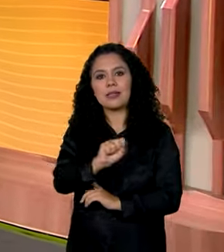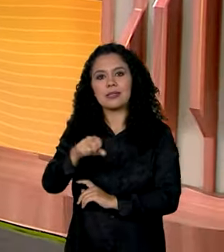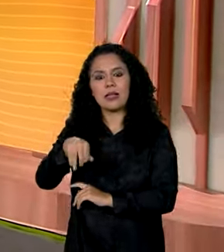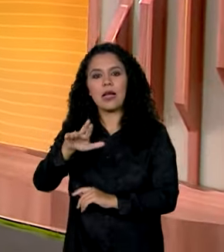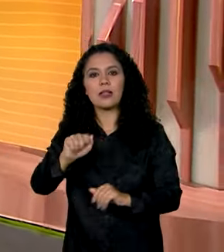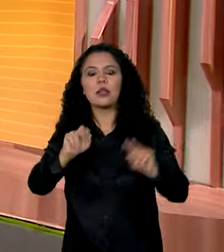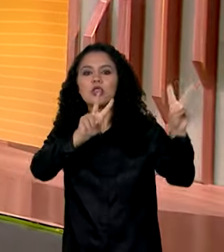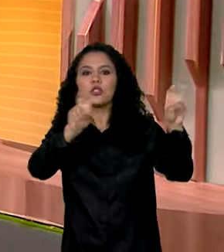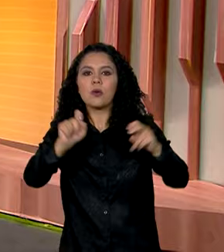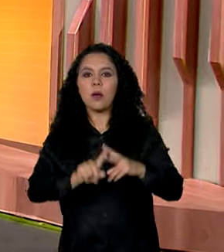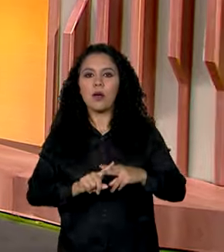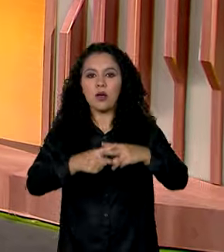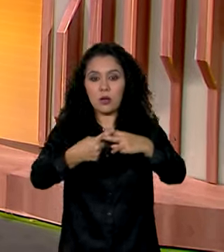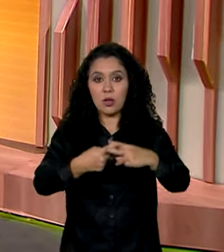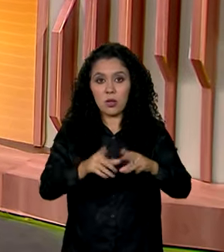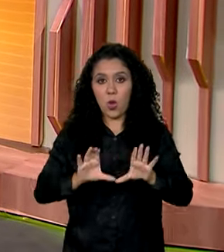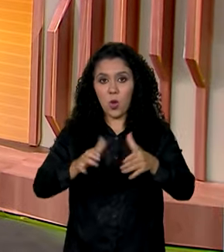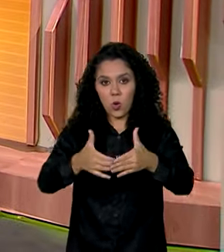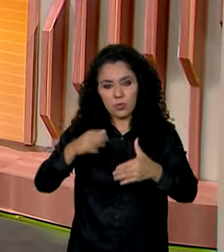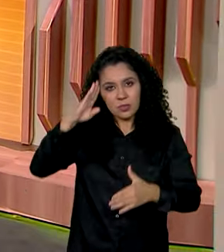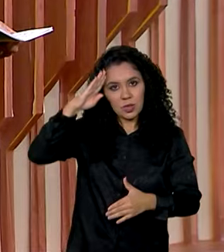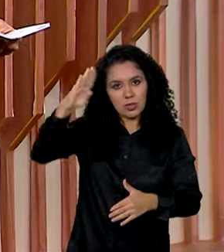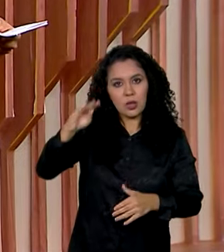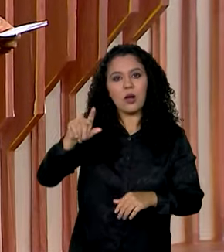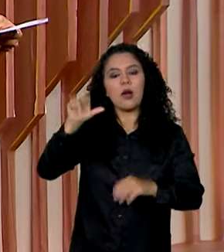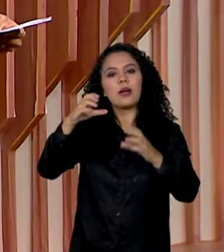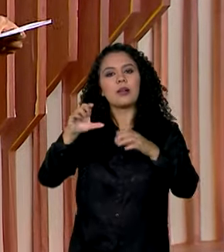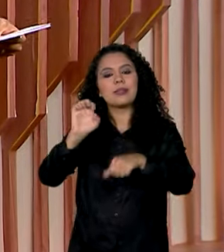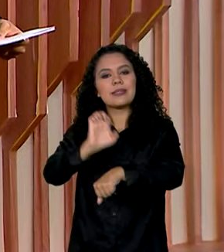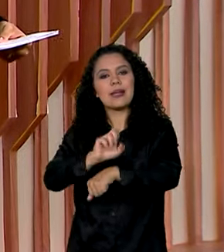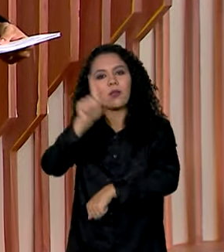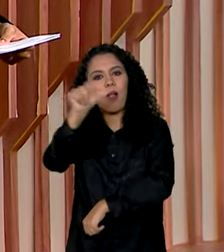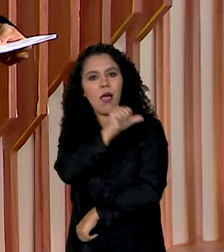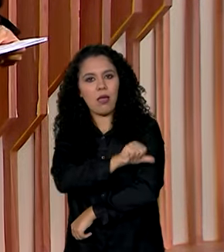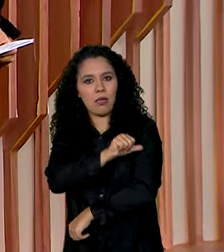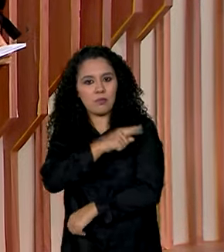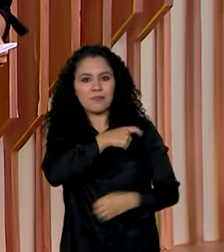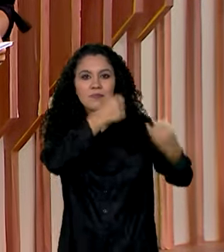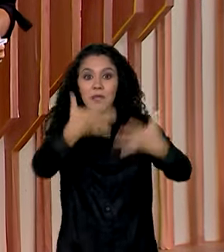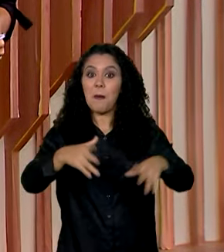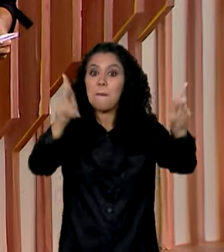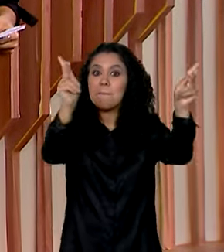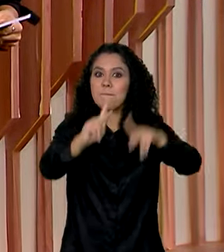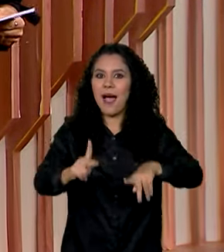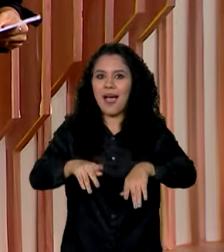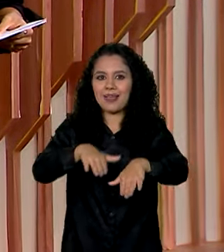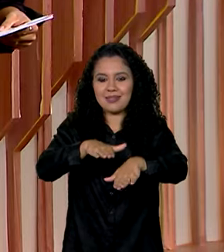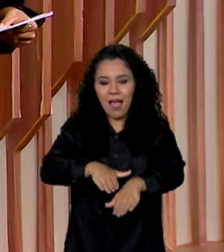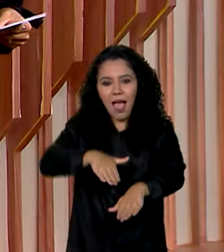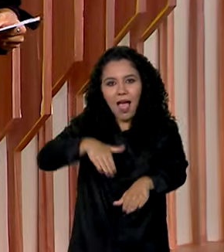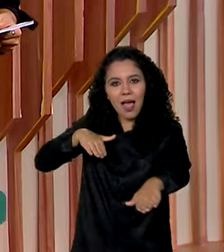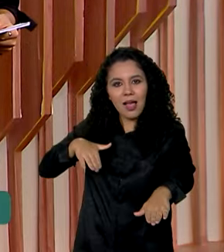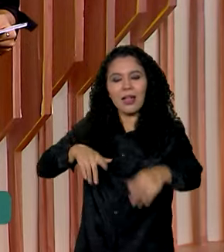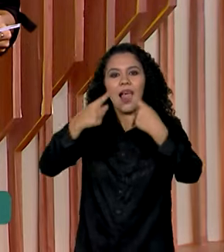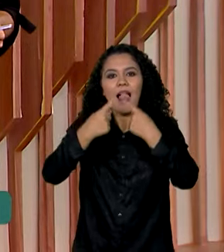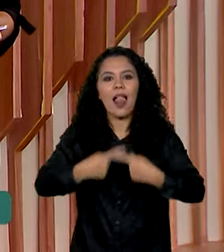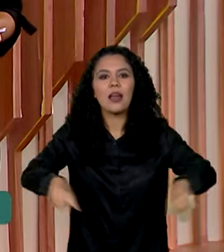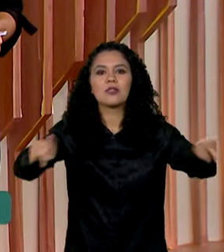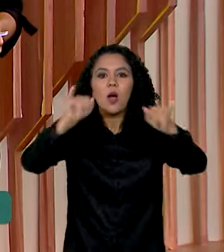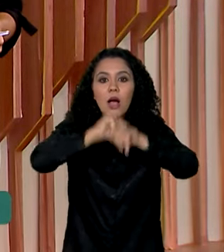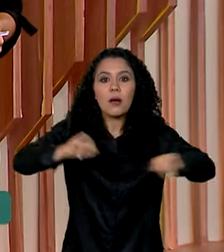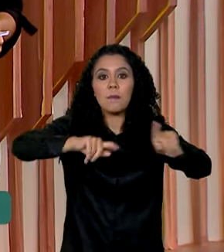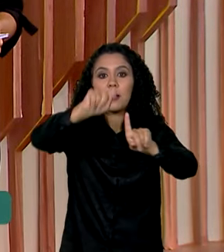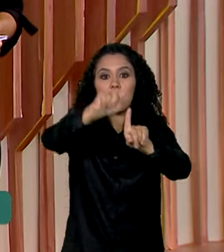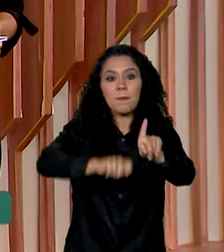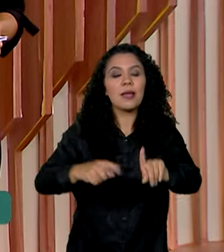da Força Nacional de Segurança no Rio de Janeiro. Paz no Trânsito, foi lançada a campanha Maio Amarelo com